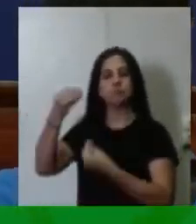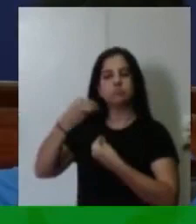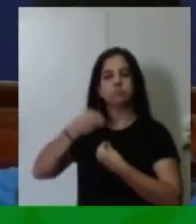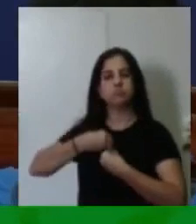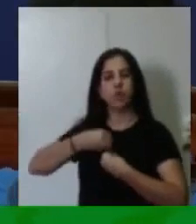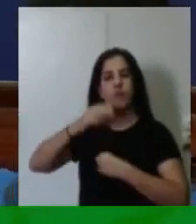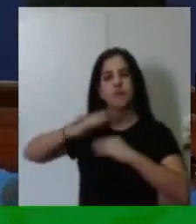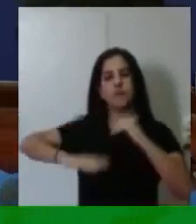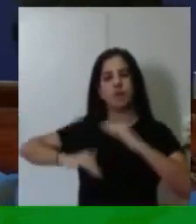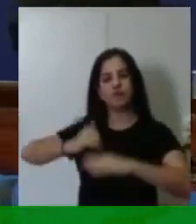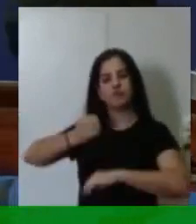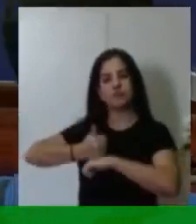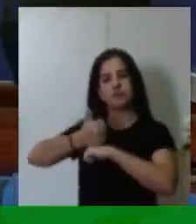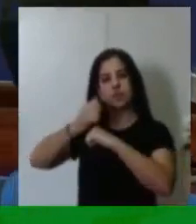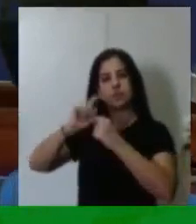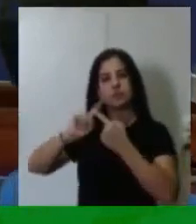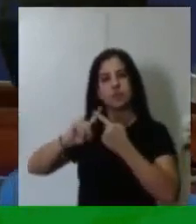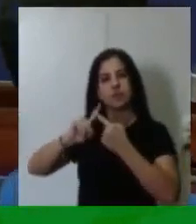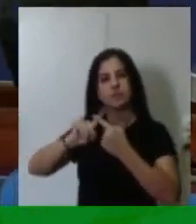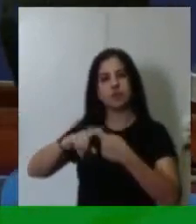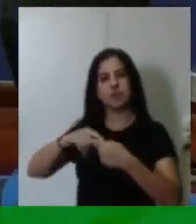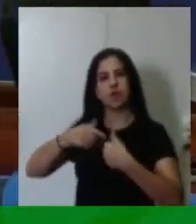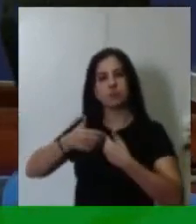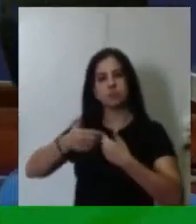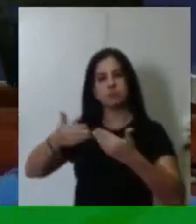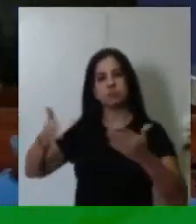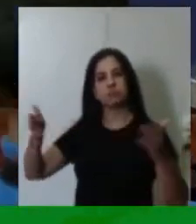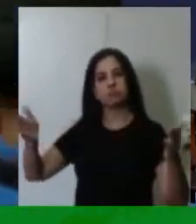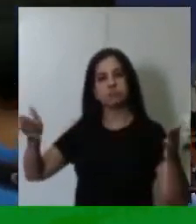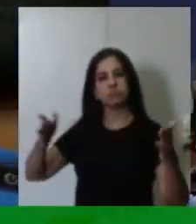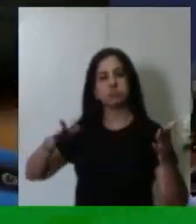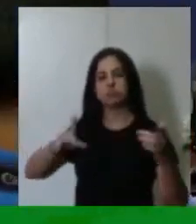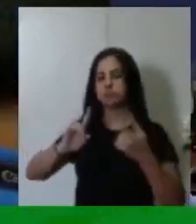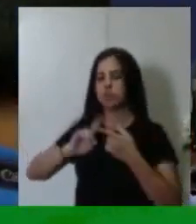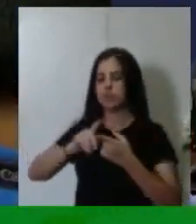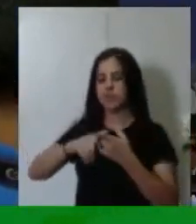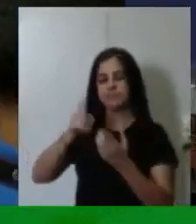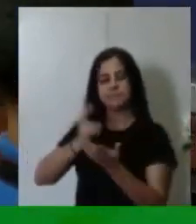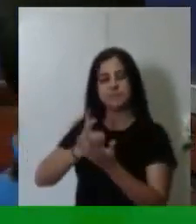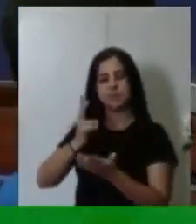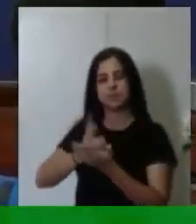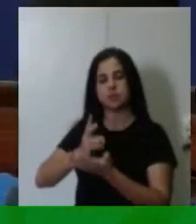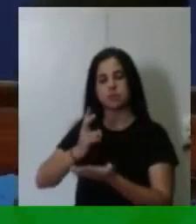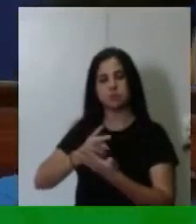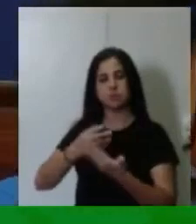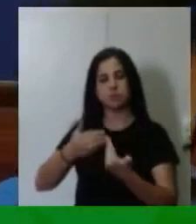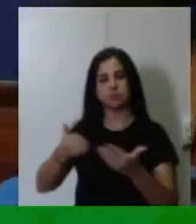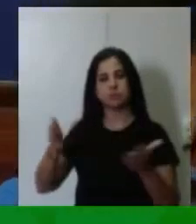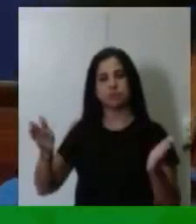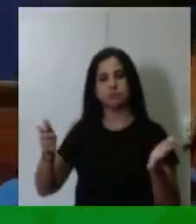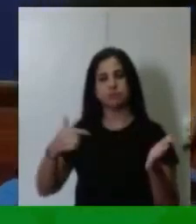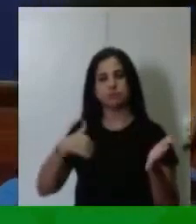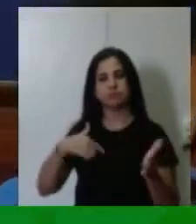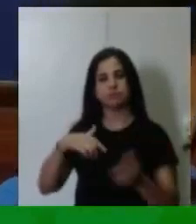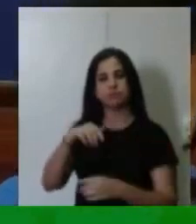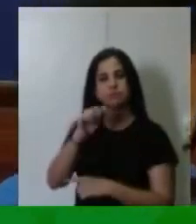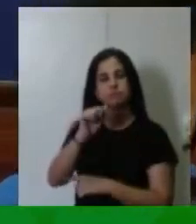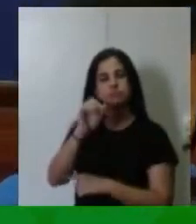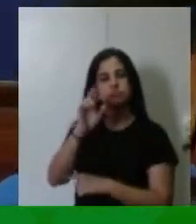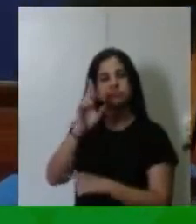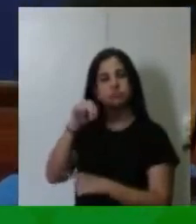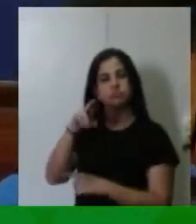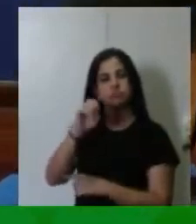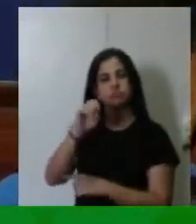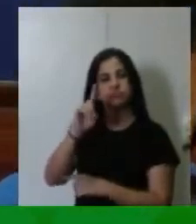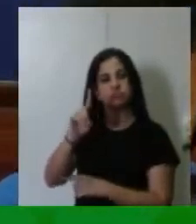com as portas abertas da organização Arnundo de Mello com rádio, jornal e televisão. Ah, Arnundo de Mello, se tu estivesse